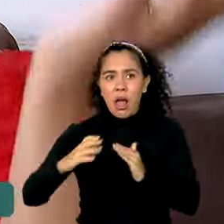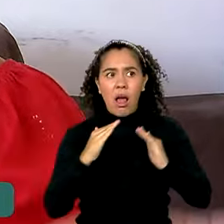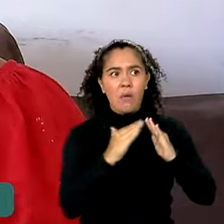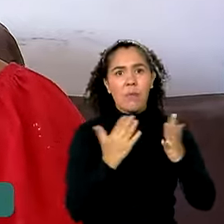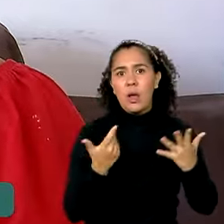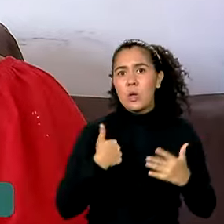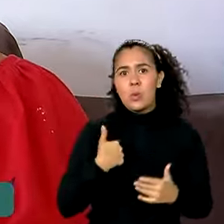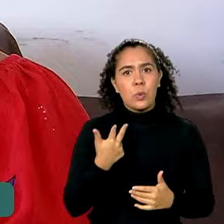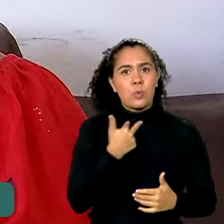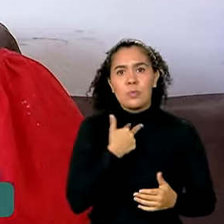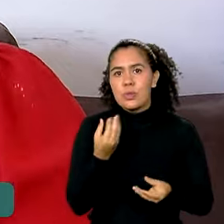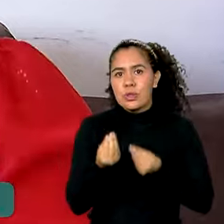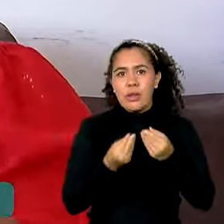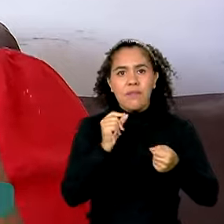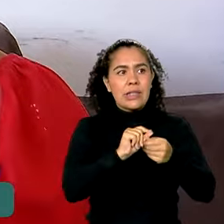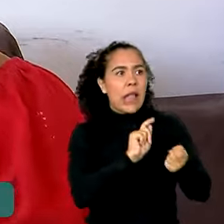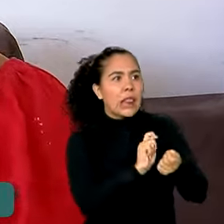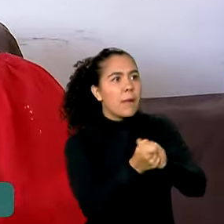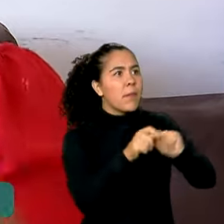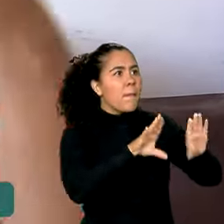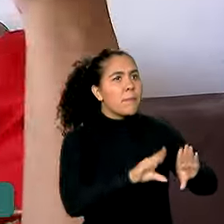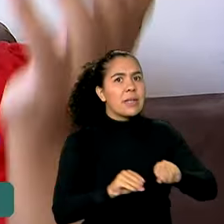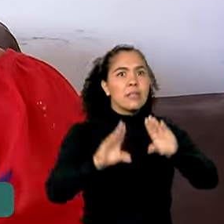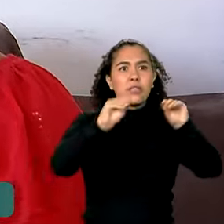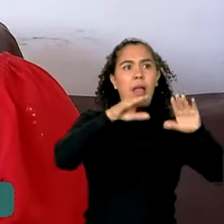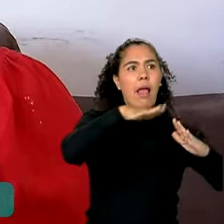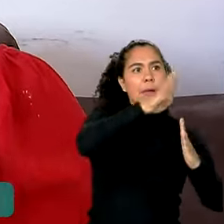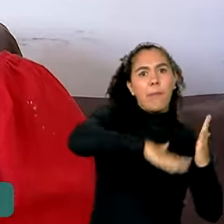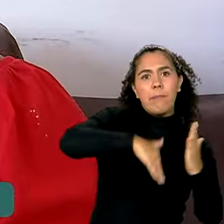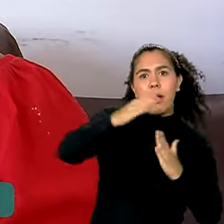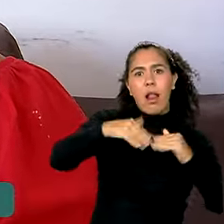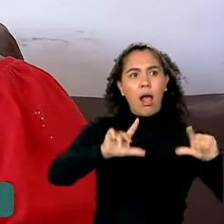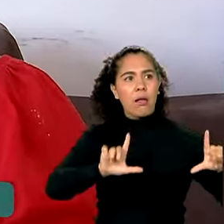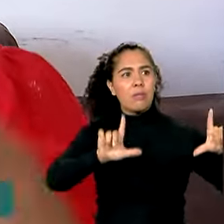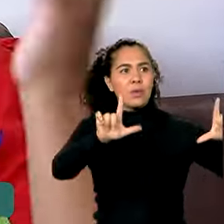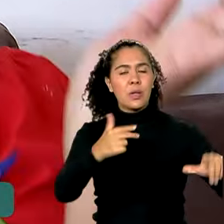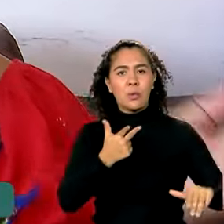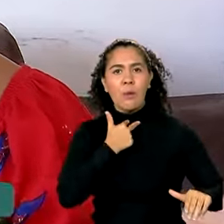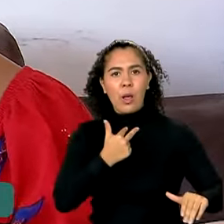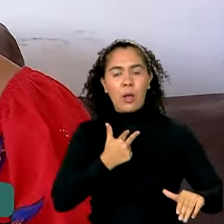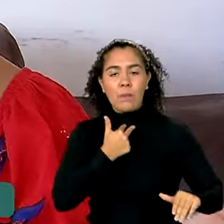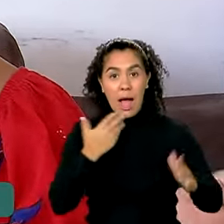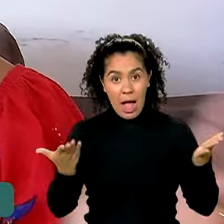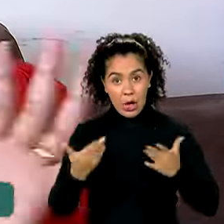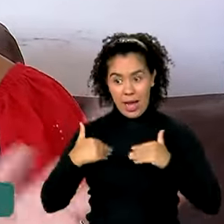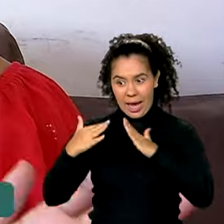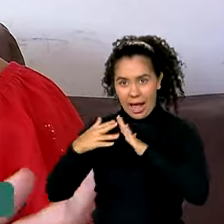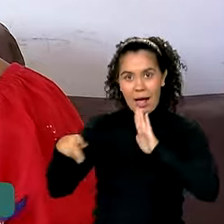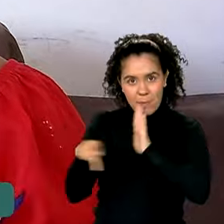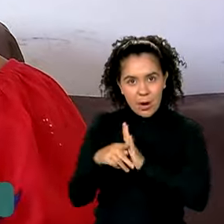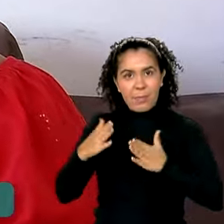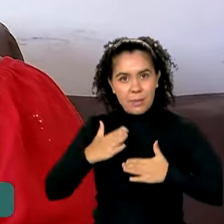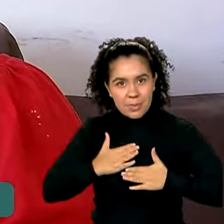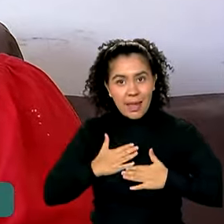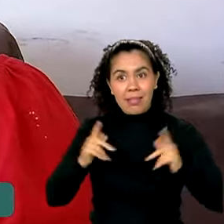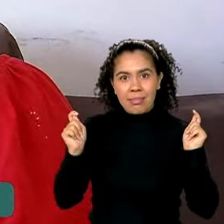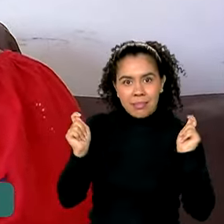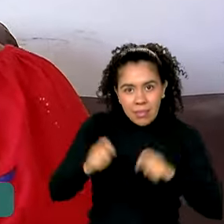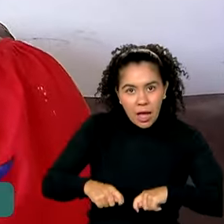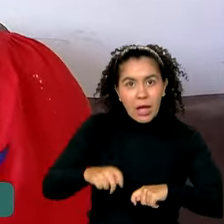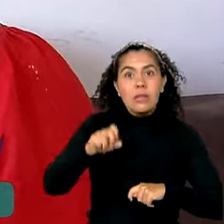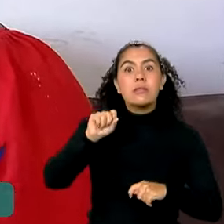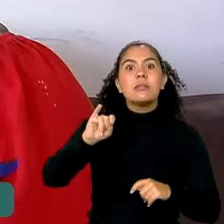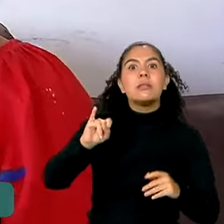eu não podia fazer a adaptação que eu quisesse não podia pintar colocar um quadro e sabendo que é meu e que eu posso deixar para os meus filhos caso aconteça alguma coisa comigo